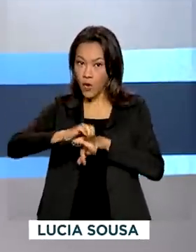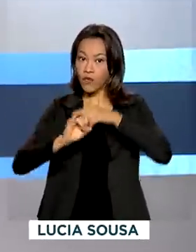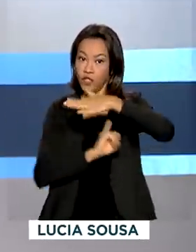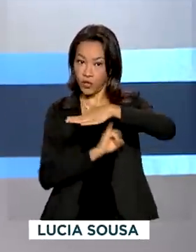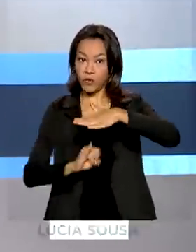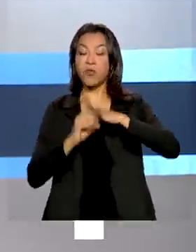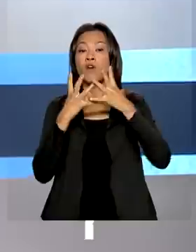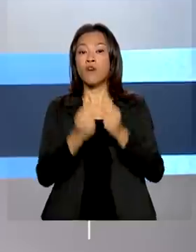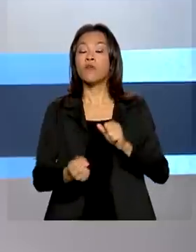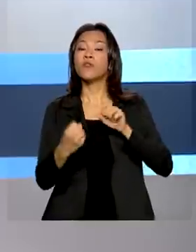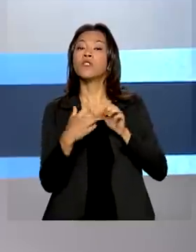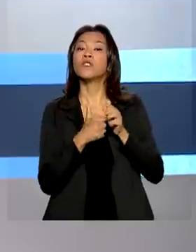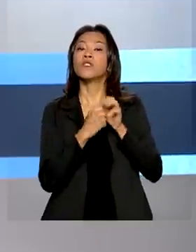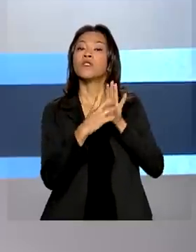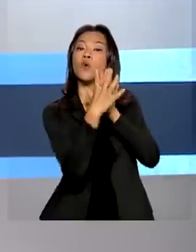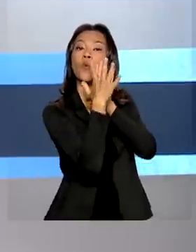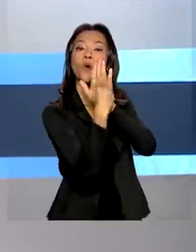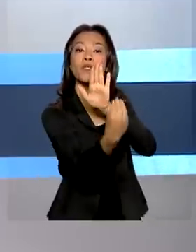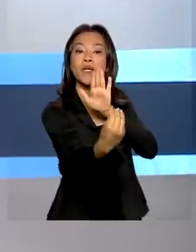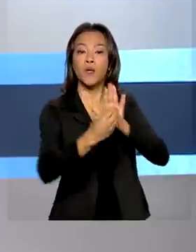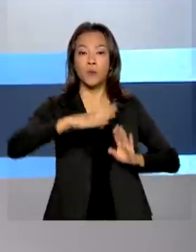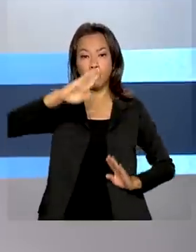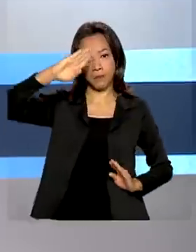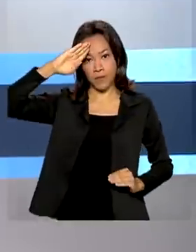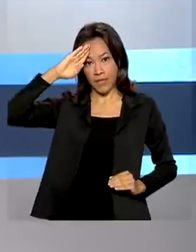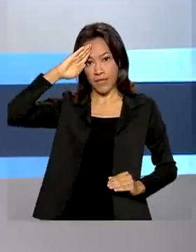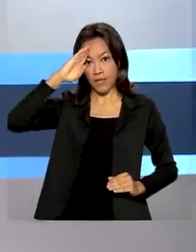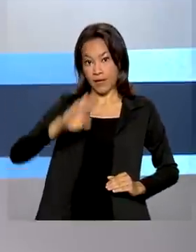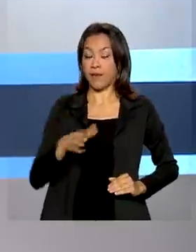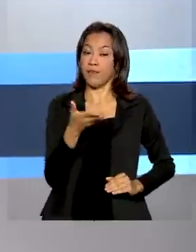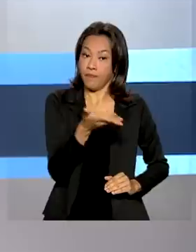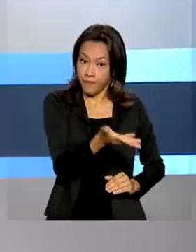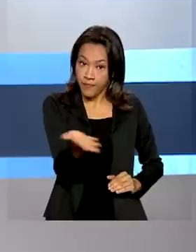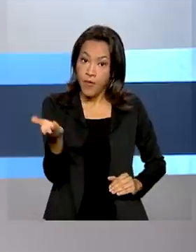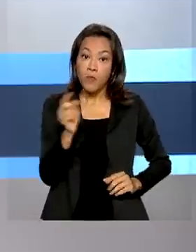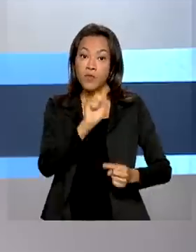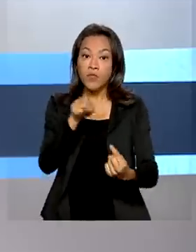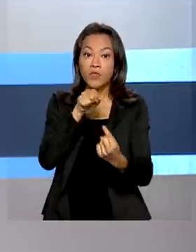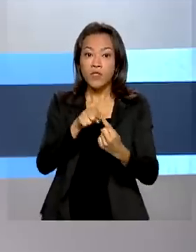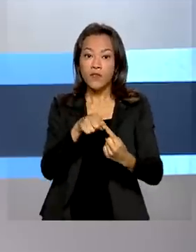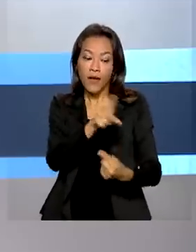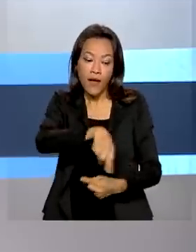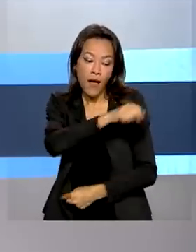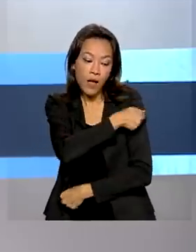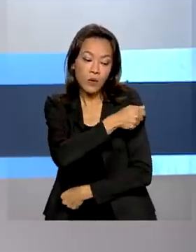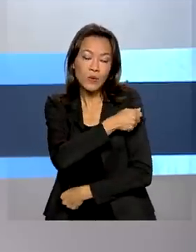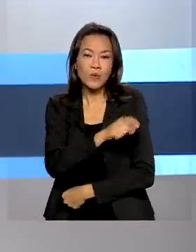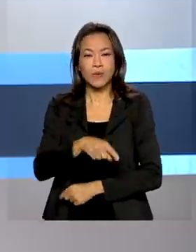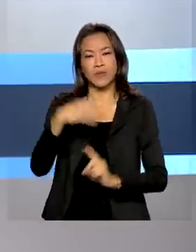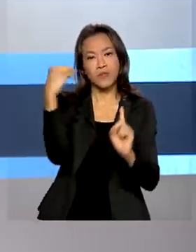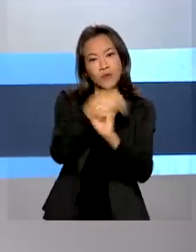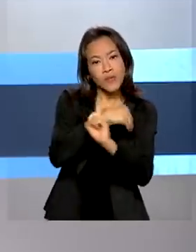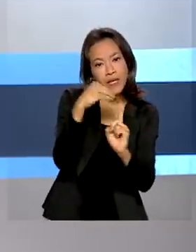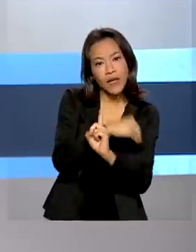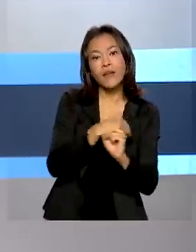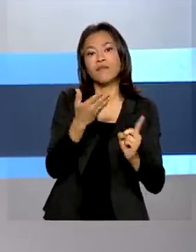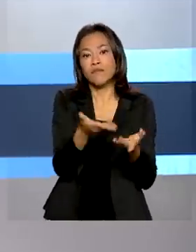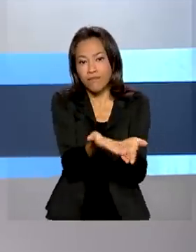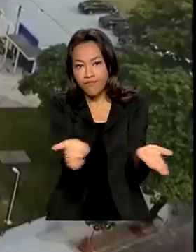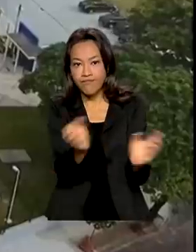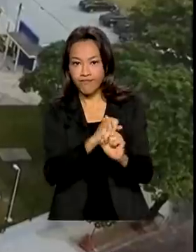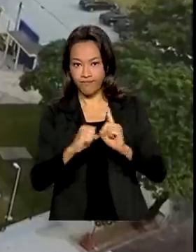-militar do Ministério da Educação. O objetivo principal deste programa é atender alunos em situação de vulnerabilidade social.